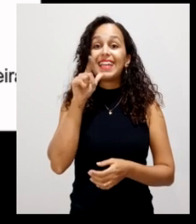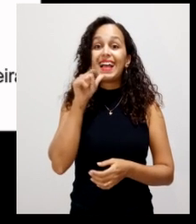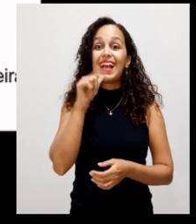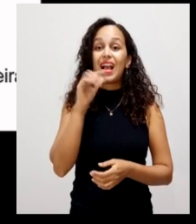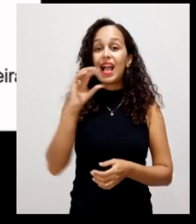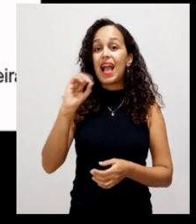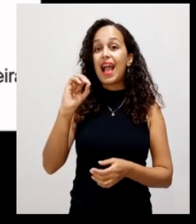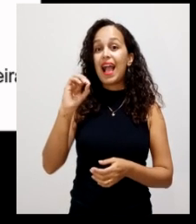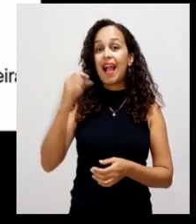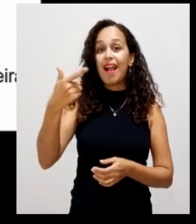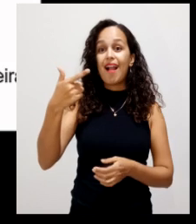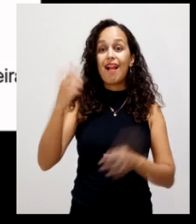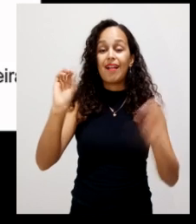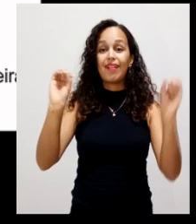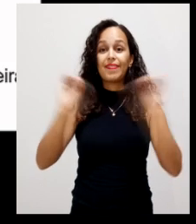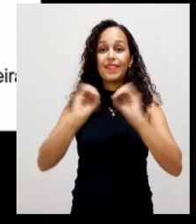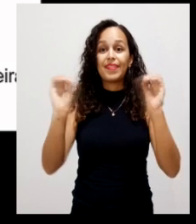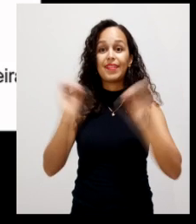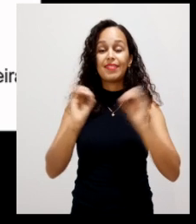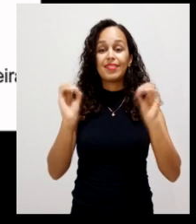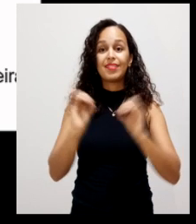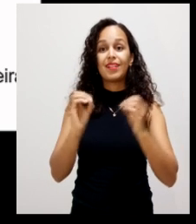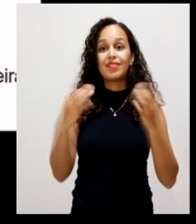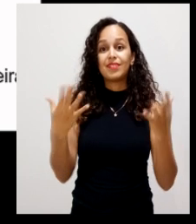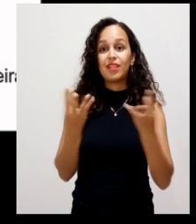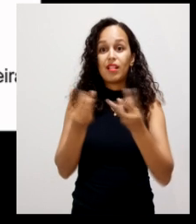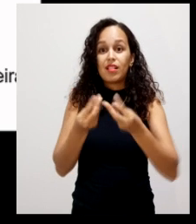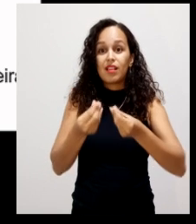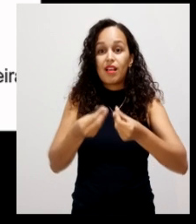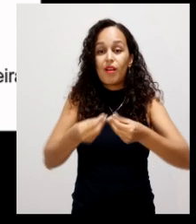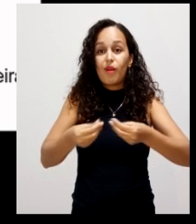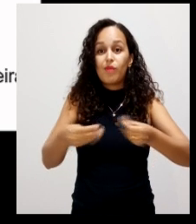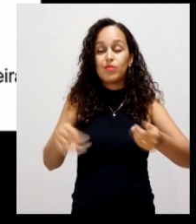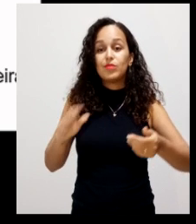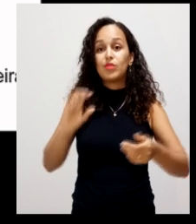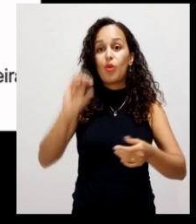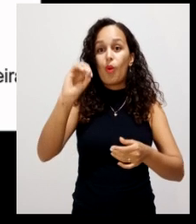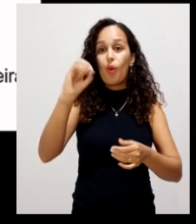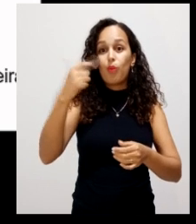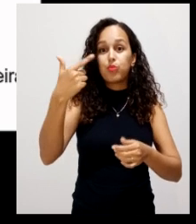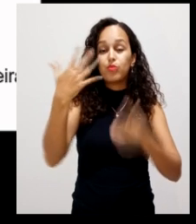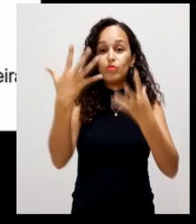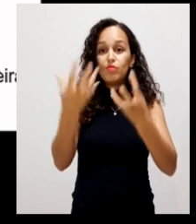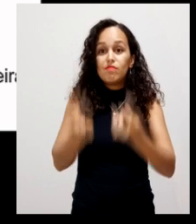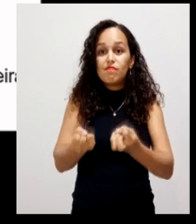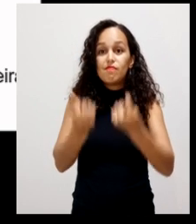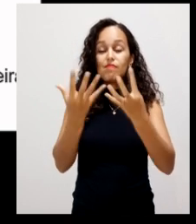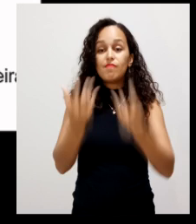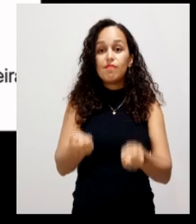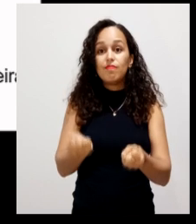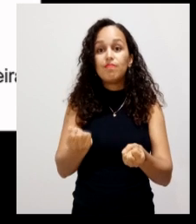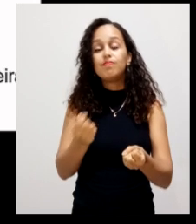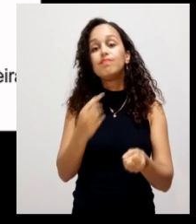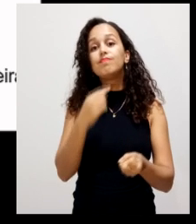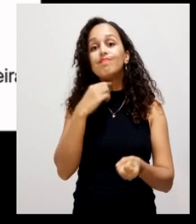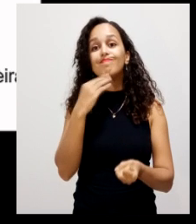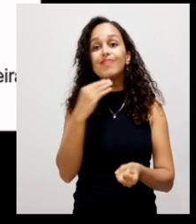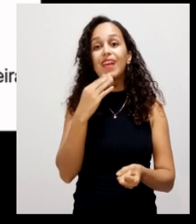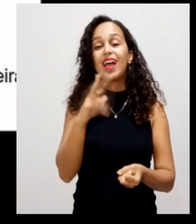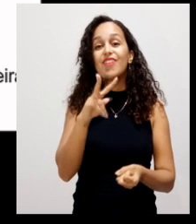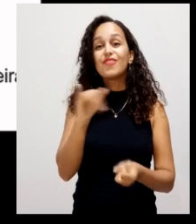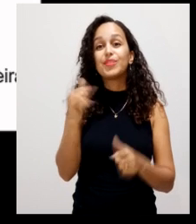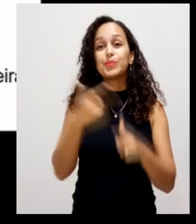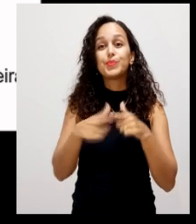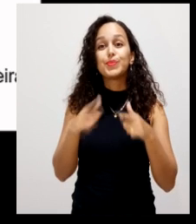água e não vai facilitar a decomposição aeróbica mas sim a decomposição anaeróbica que vai ter aqueles problemas como eu já citei anteriormente